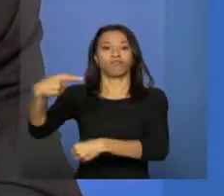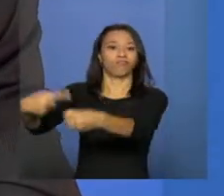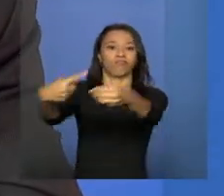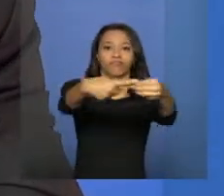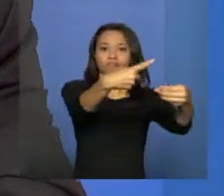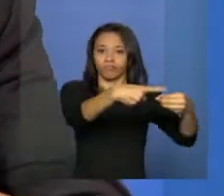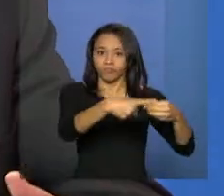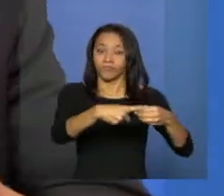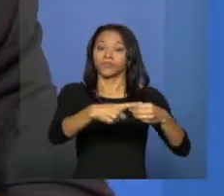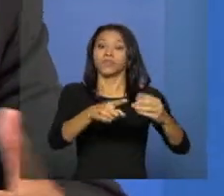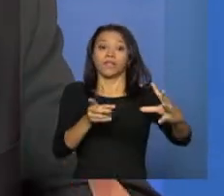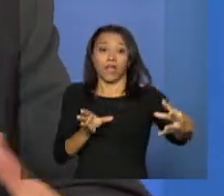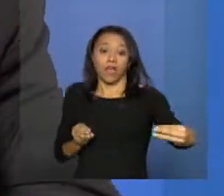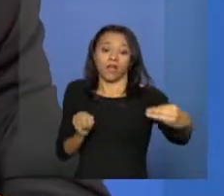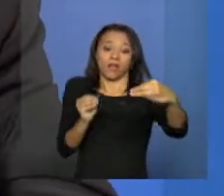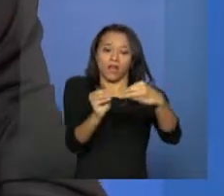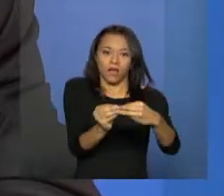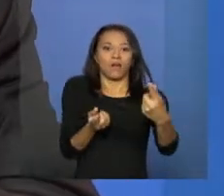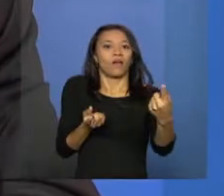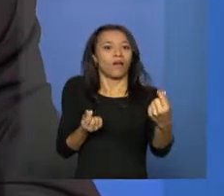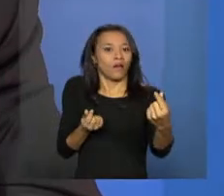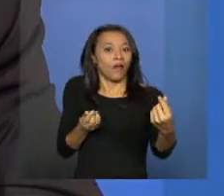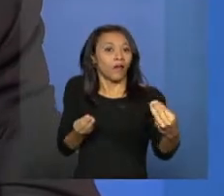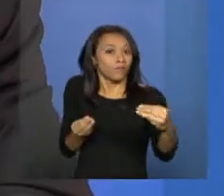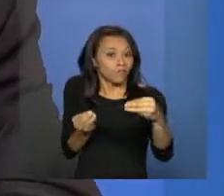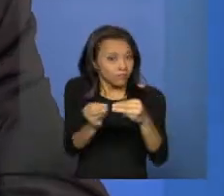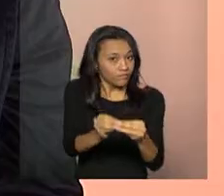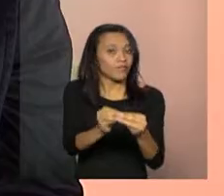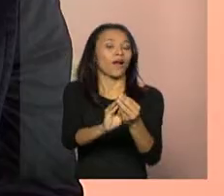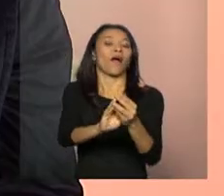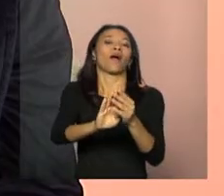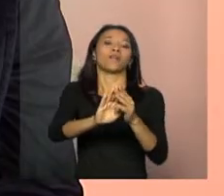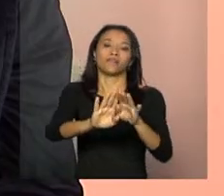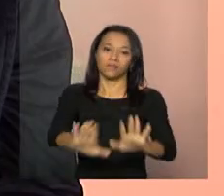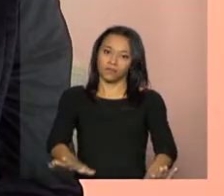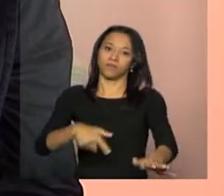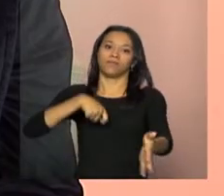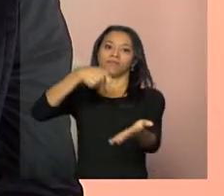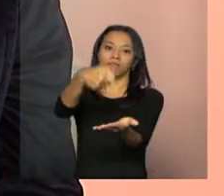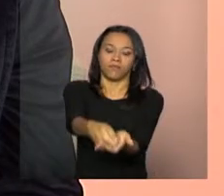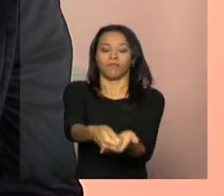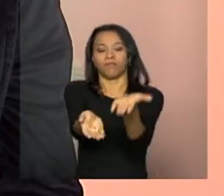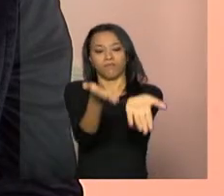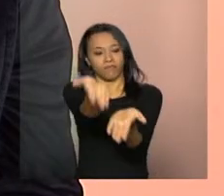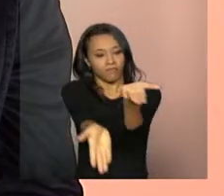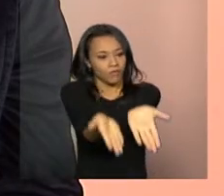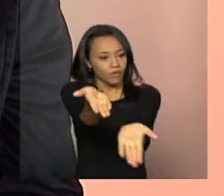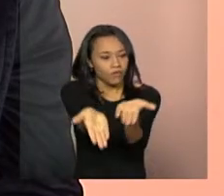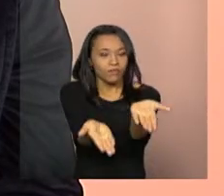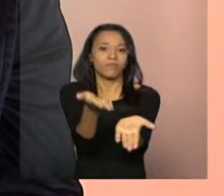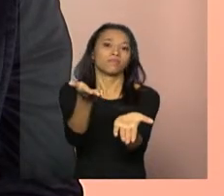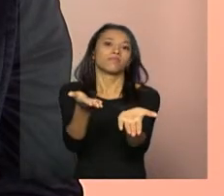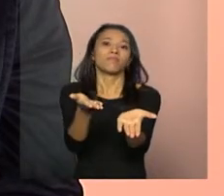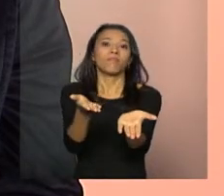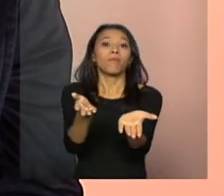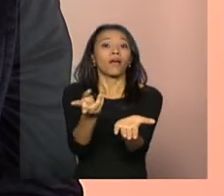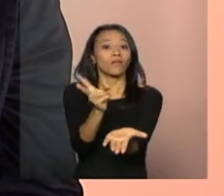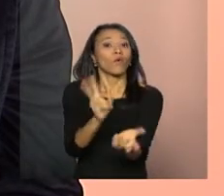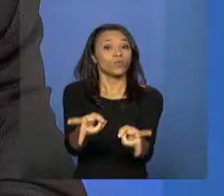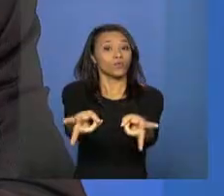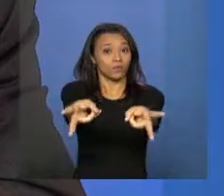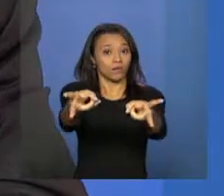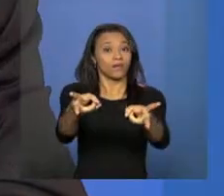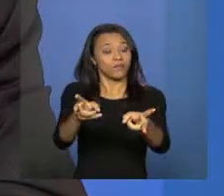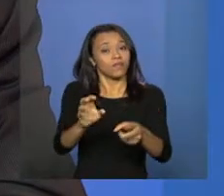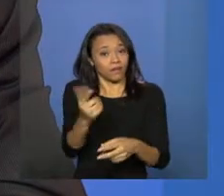finalidade, dentre as várias outras, para o custeio do serviço, manutenção do serviço, também para a